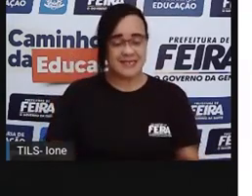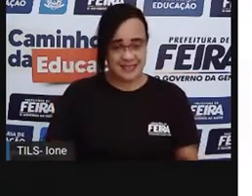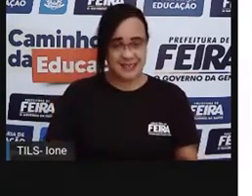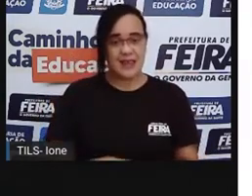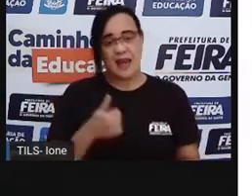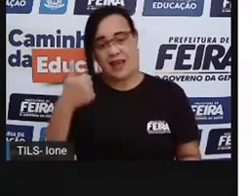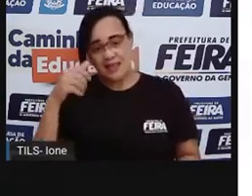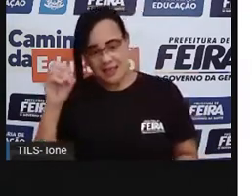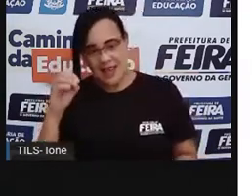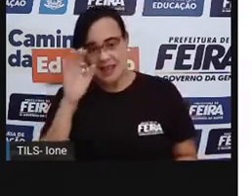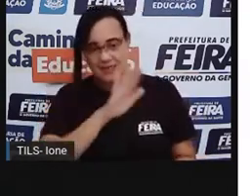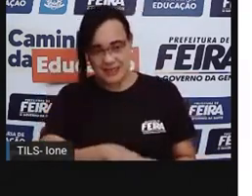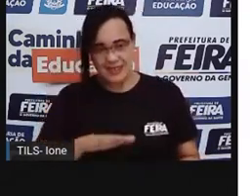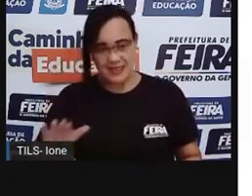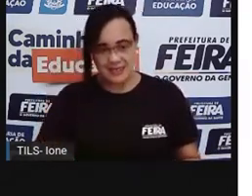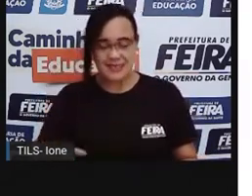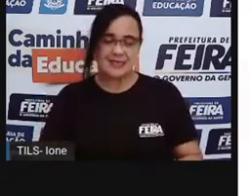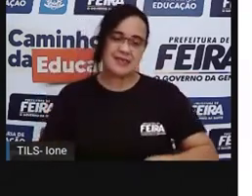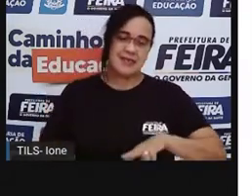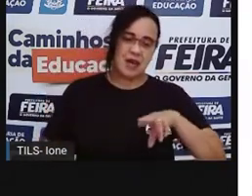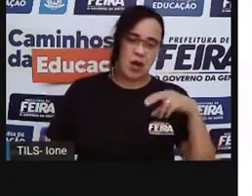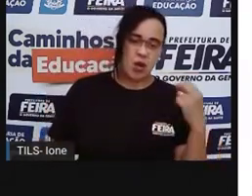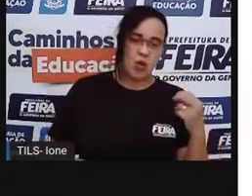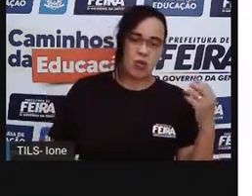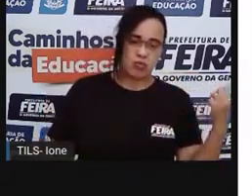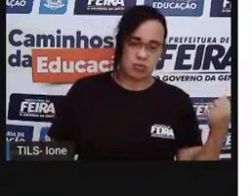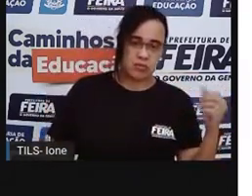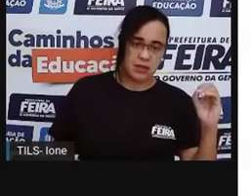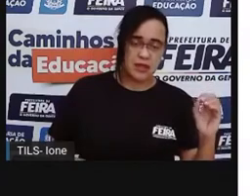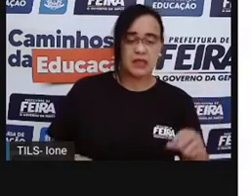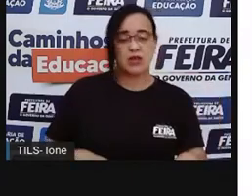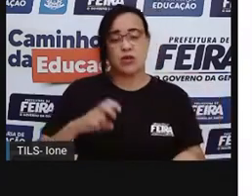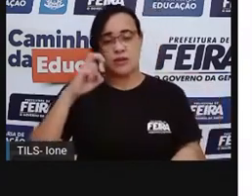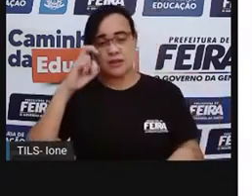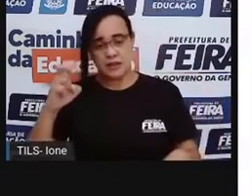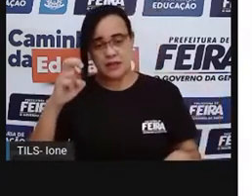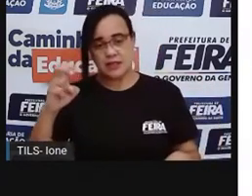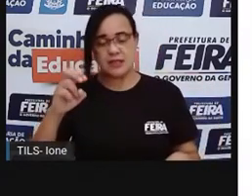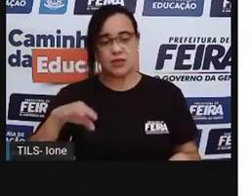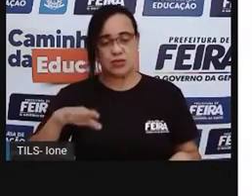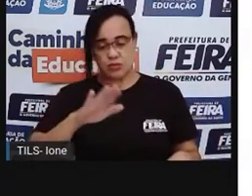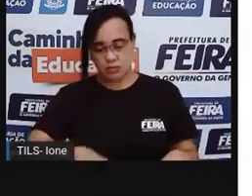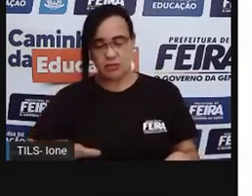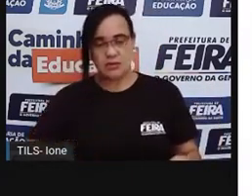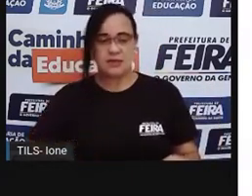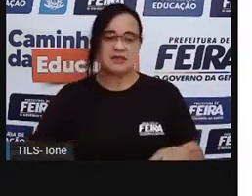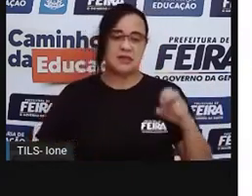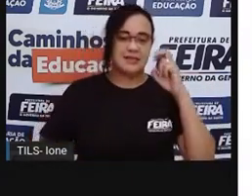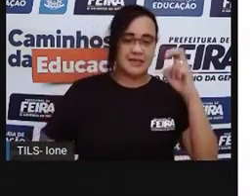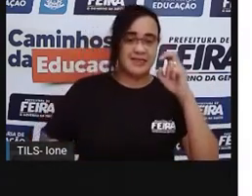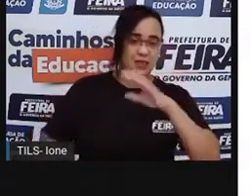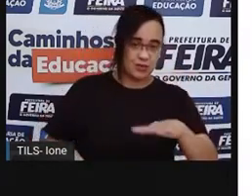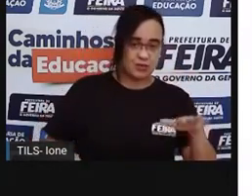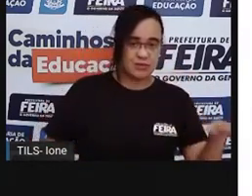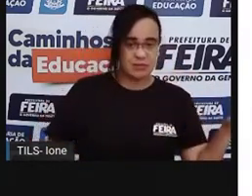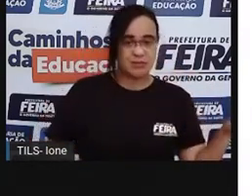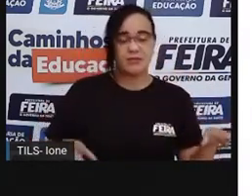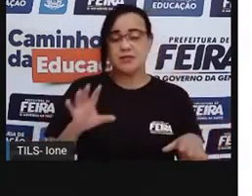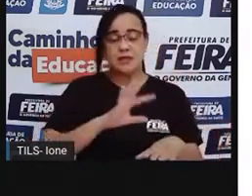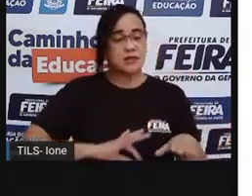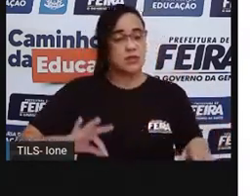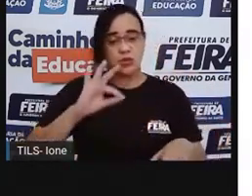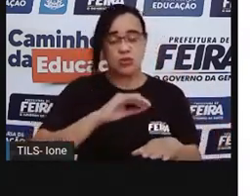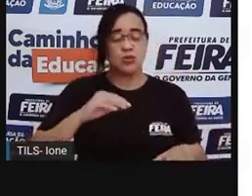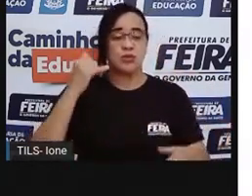dez crianças, pode ser cinco de um lado, cinco do outro, né? Também, outras brincadeiras envolvendo a bola podem